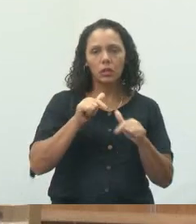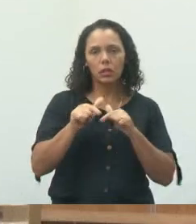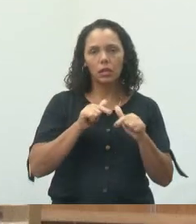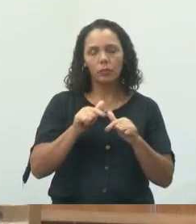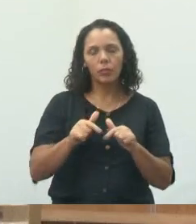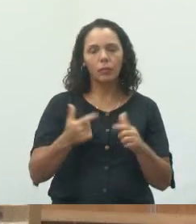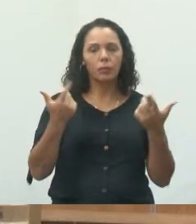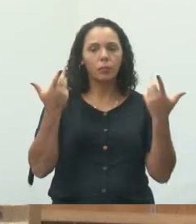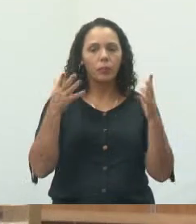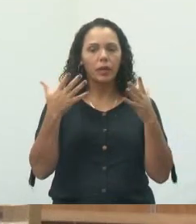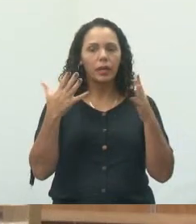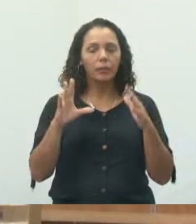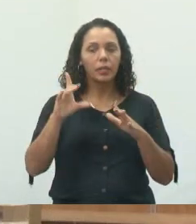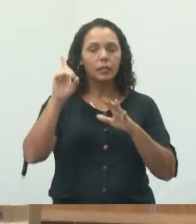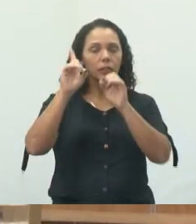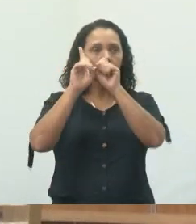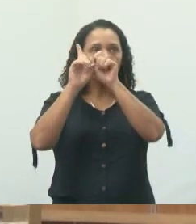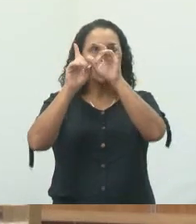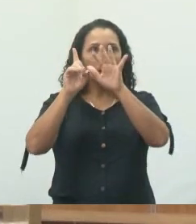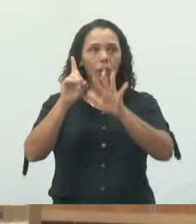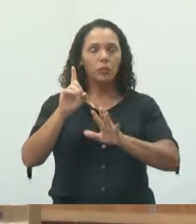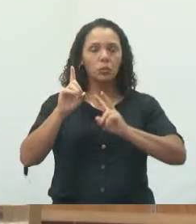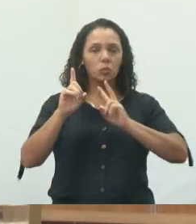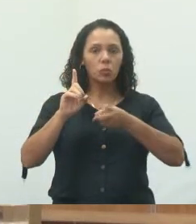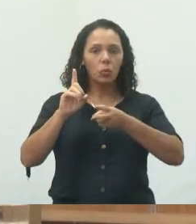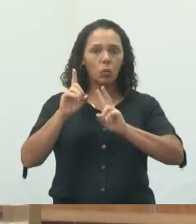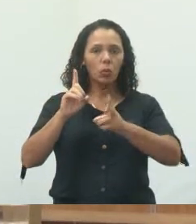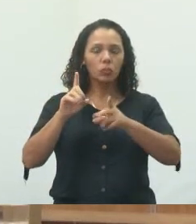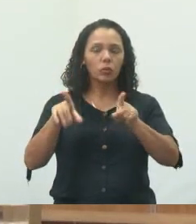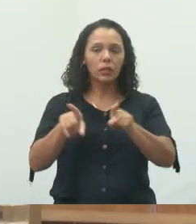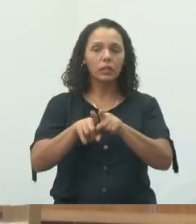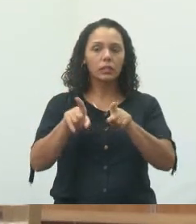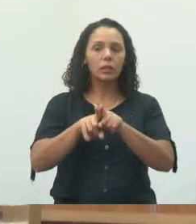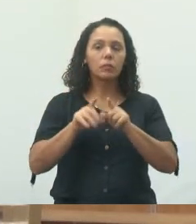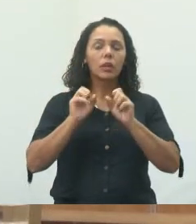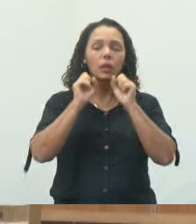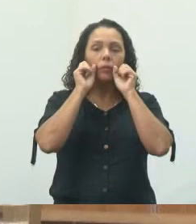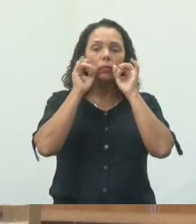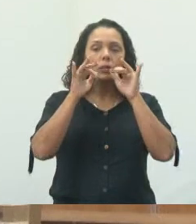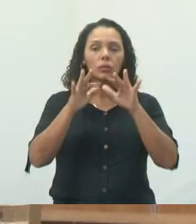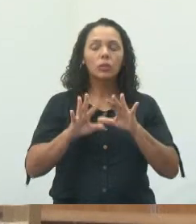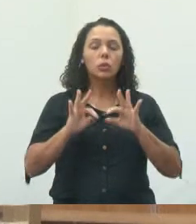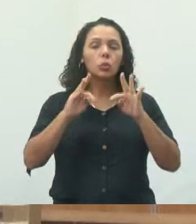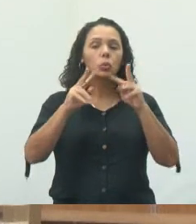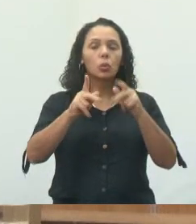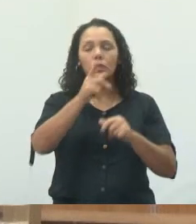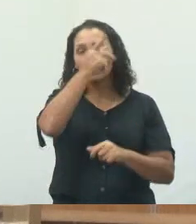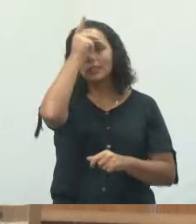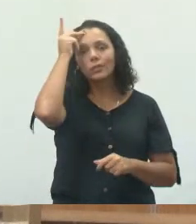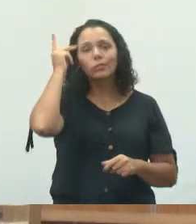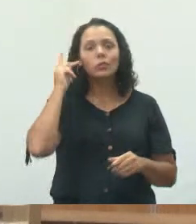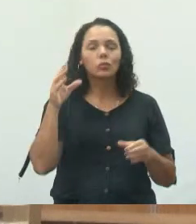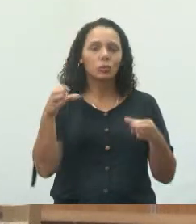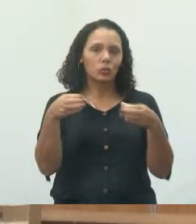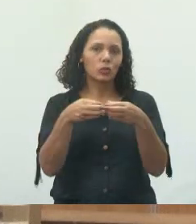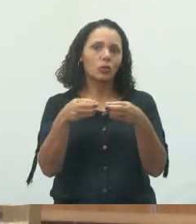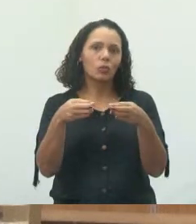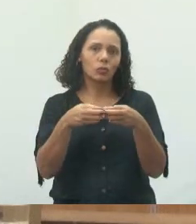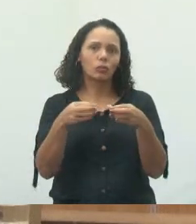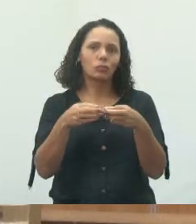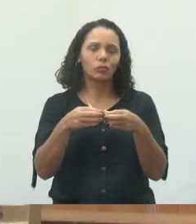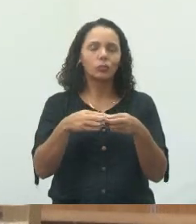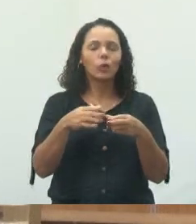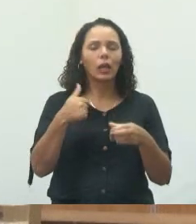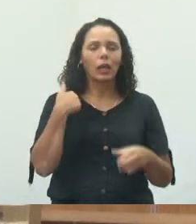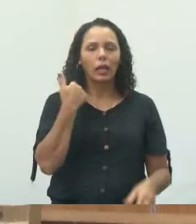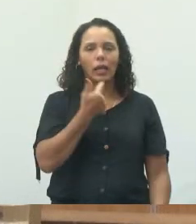pelo trabalho, que Deus continue te abençoando, e abençoando todos os demais colaboradores, que a gente sabe, não é